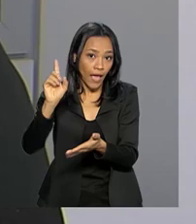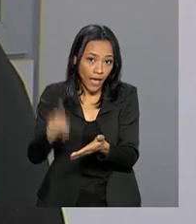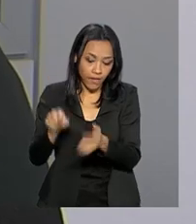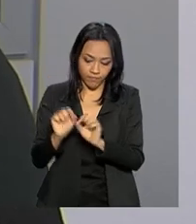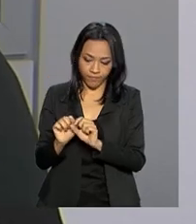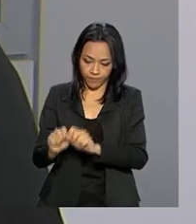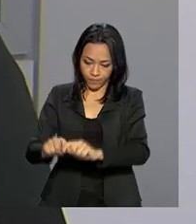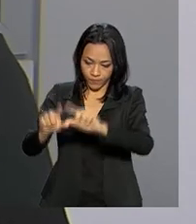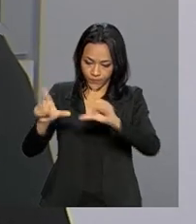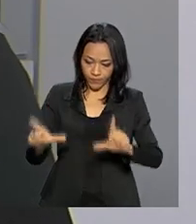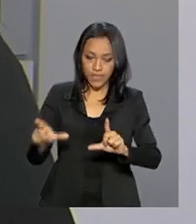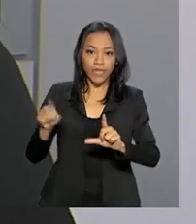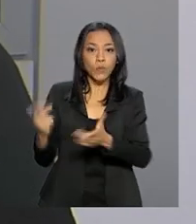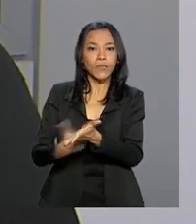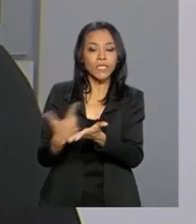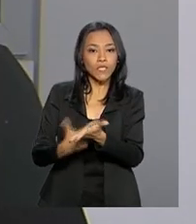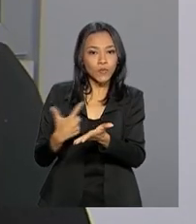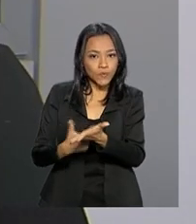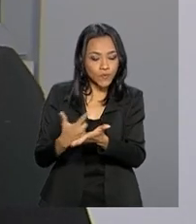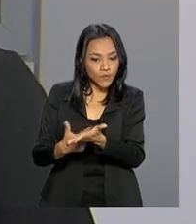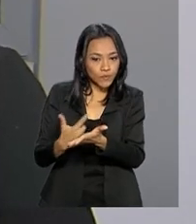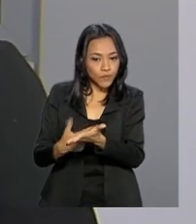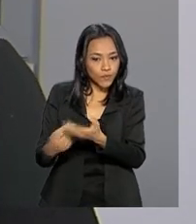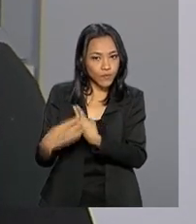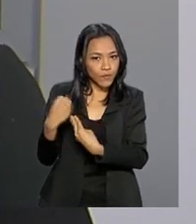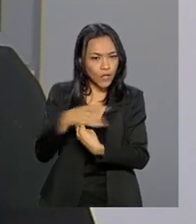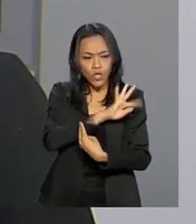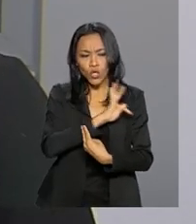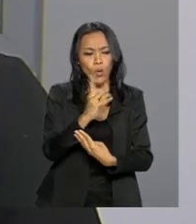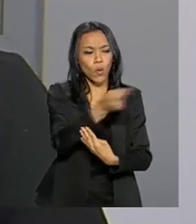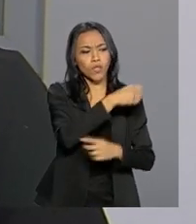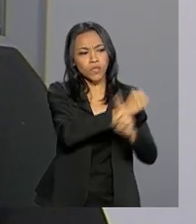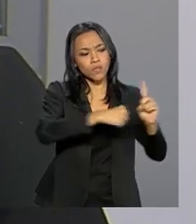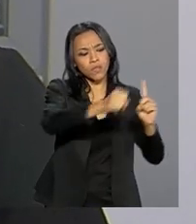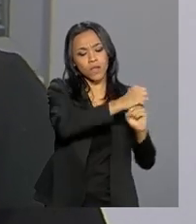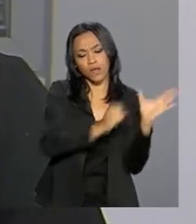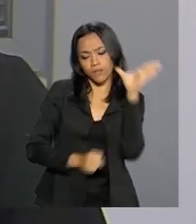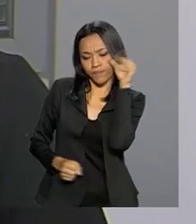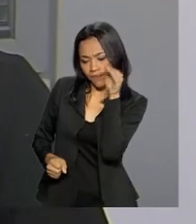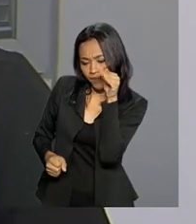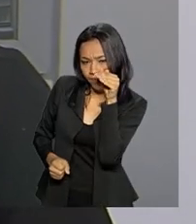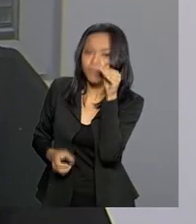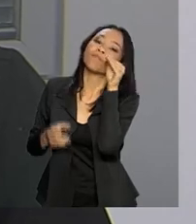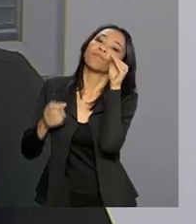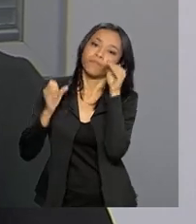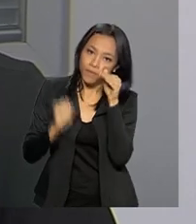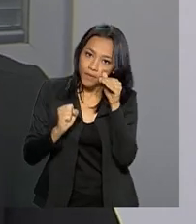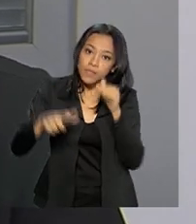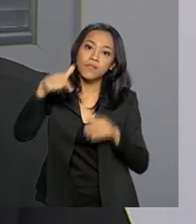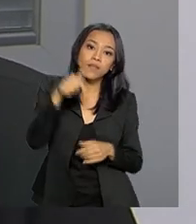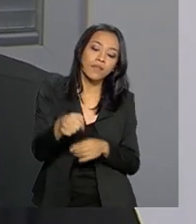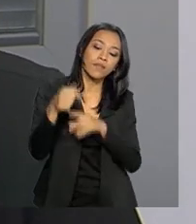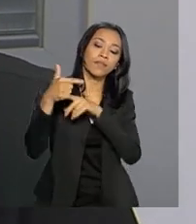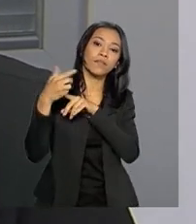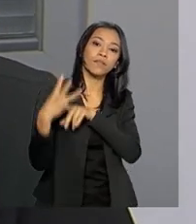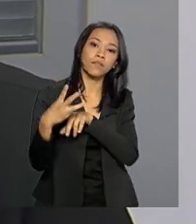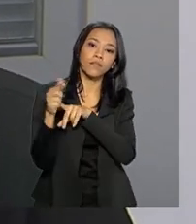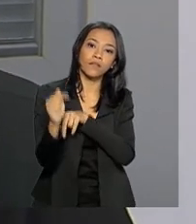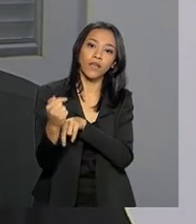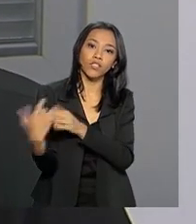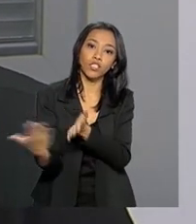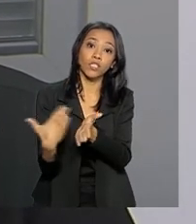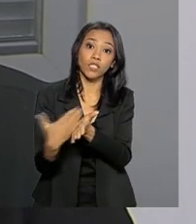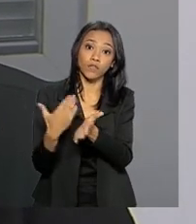PNLD, que as professores, aliás, toda a sociedade pode ter acesso a esse guia, que tem 737 obras que foram